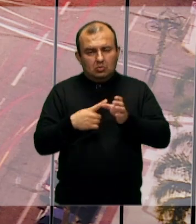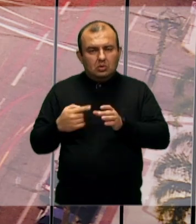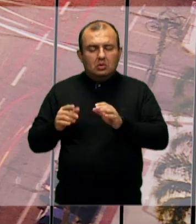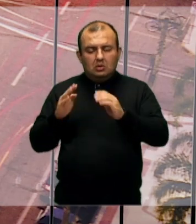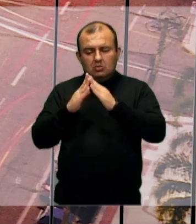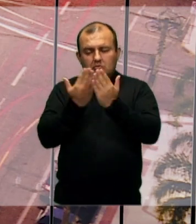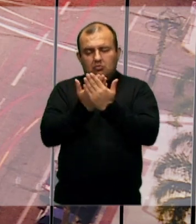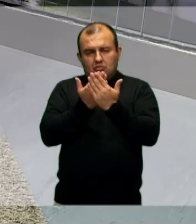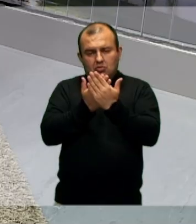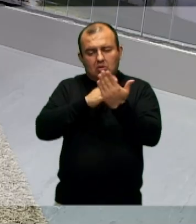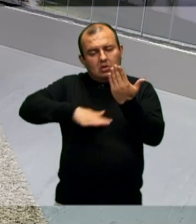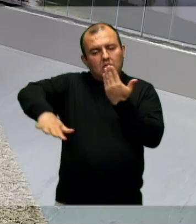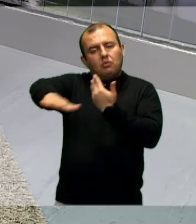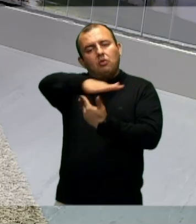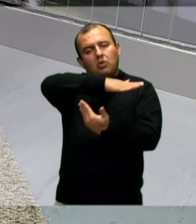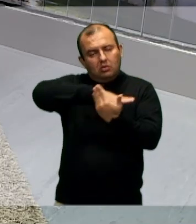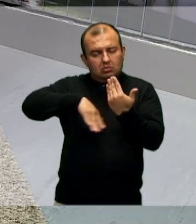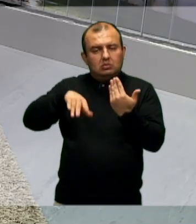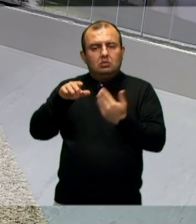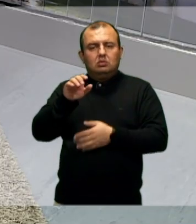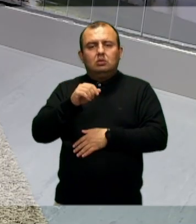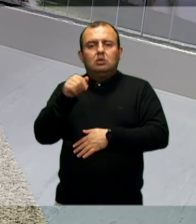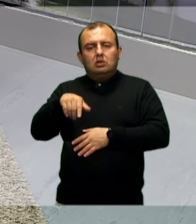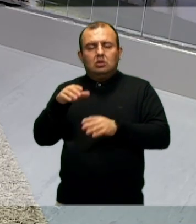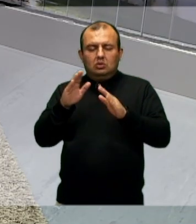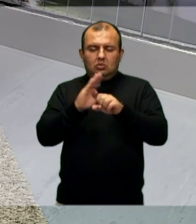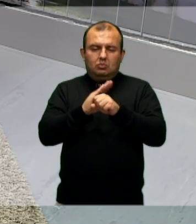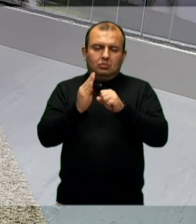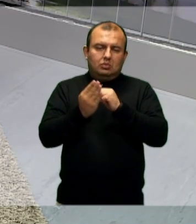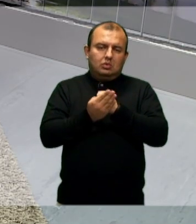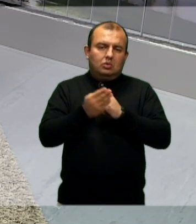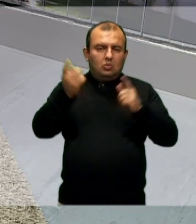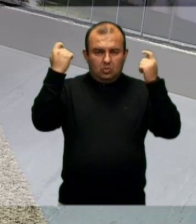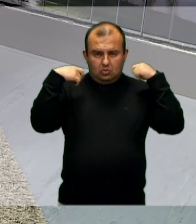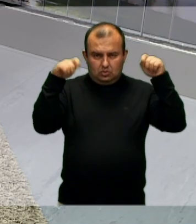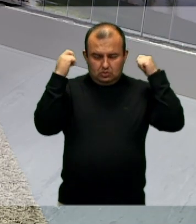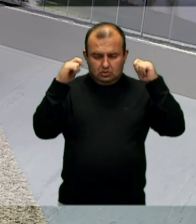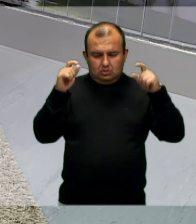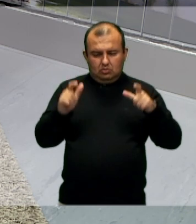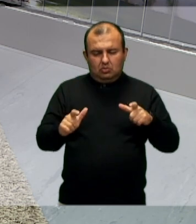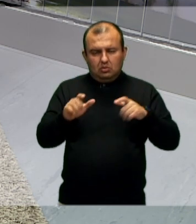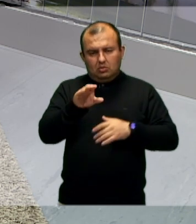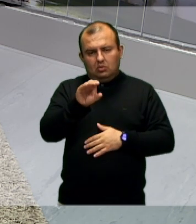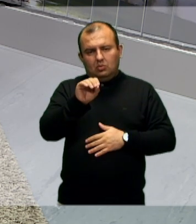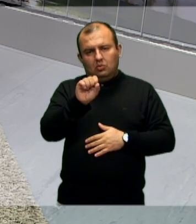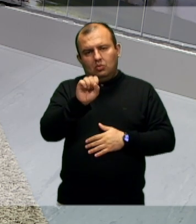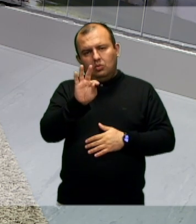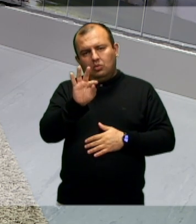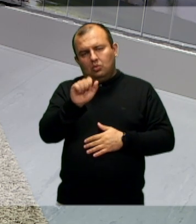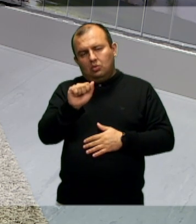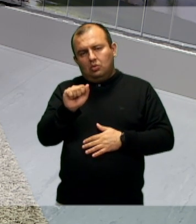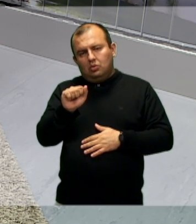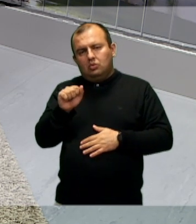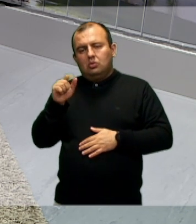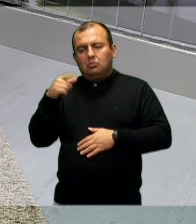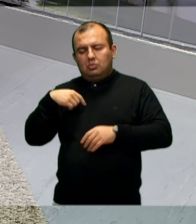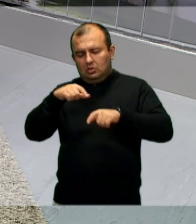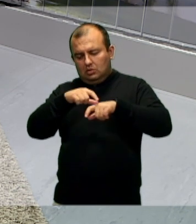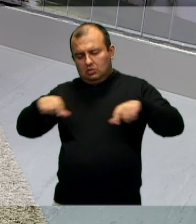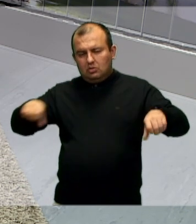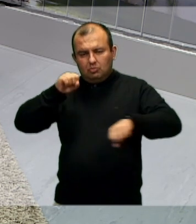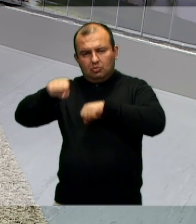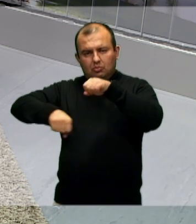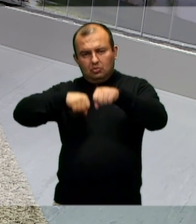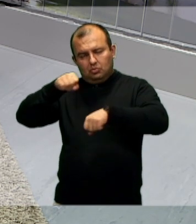da escola básica Antônio Ramos, que é do Costa Cavalcante, que é o pedido de ciclovias e ciclofaixas